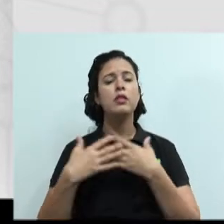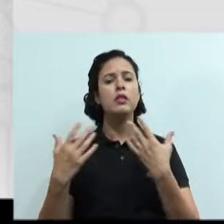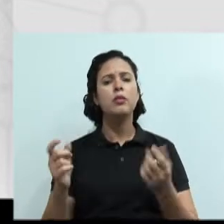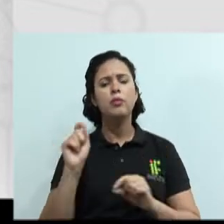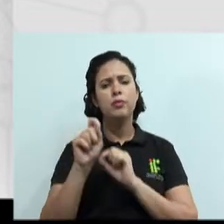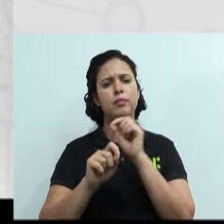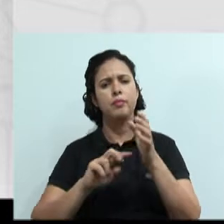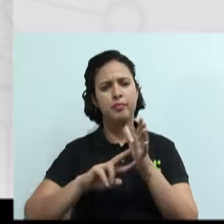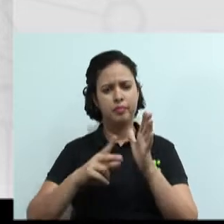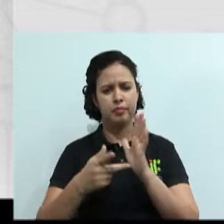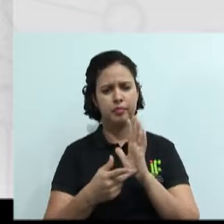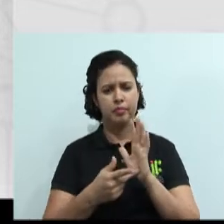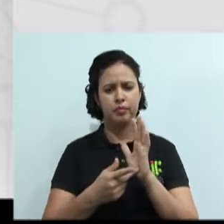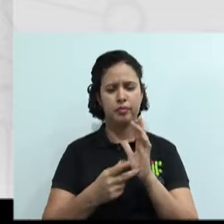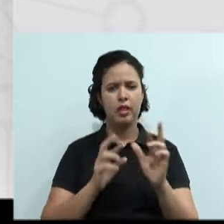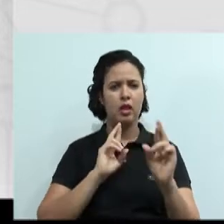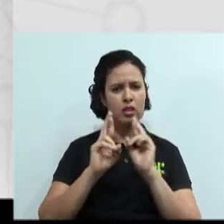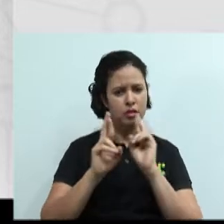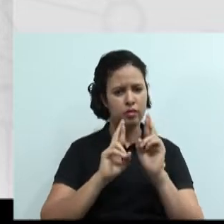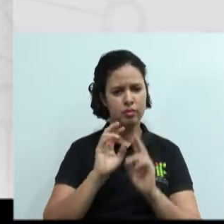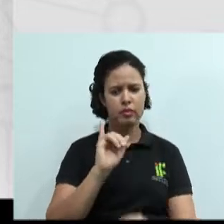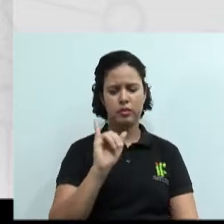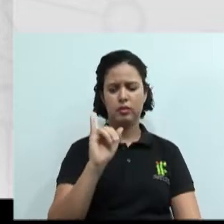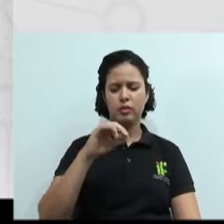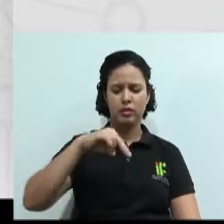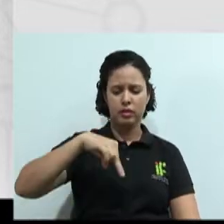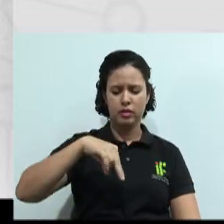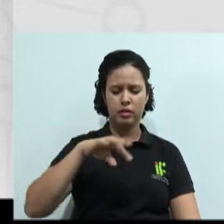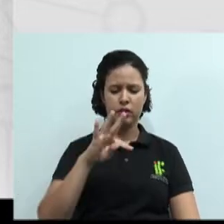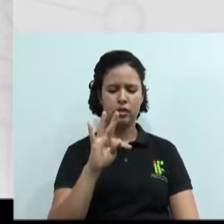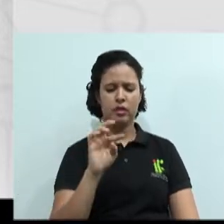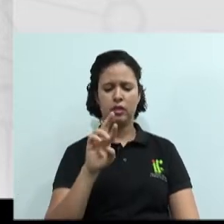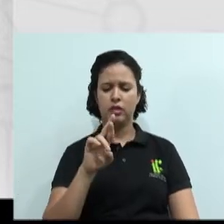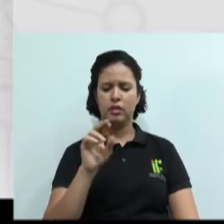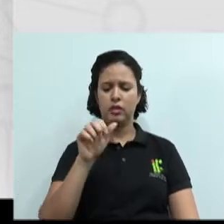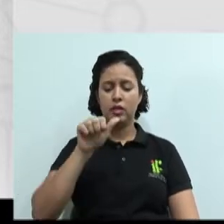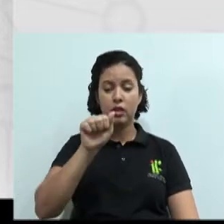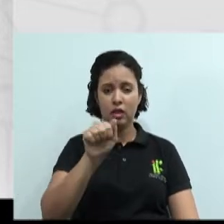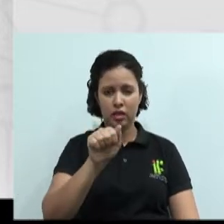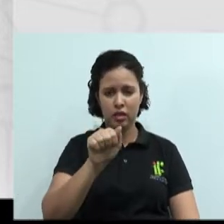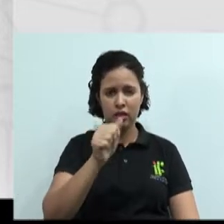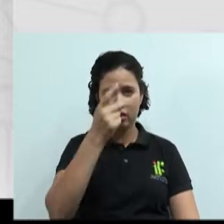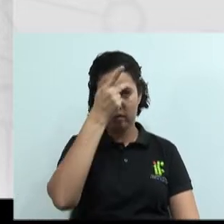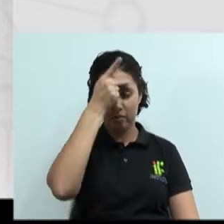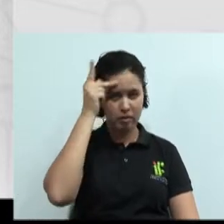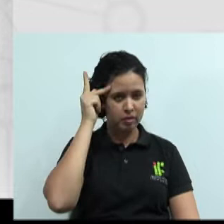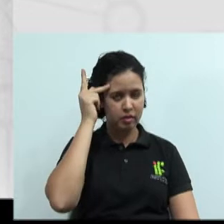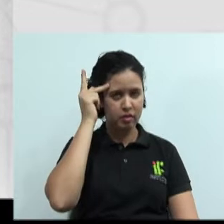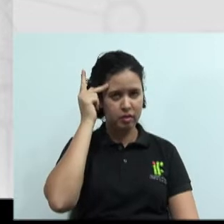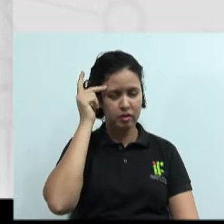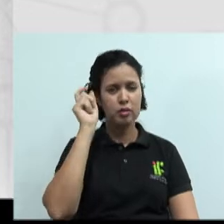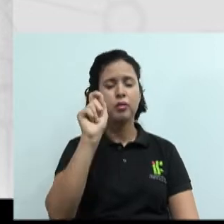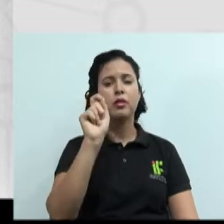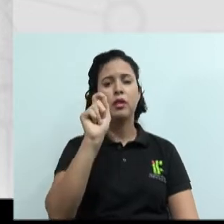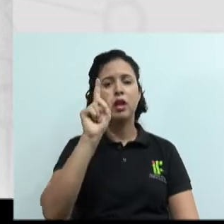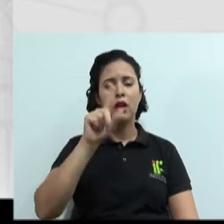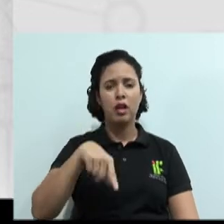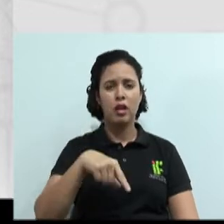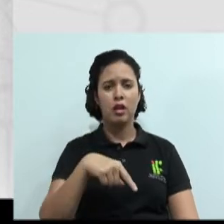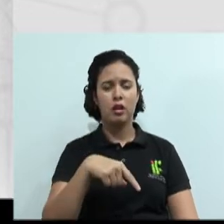O vem a ser intrapessoal? Esse relacionamento aí, nada mais nada menos, é a integração de